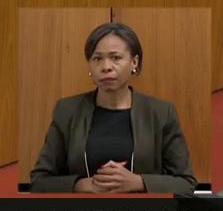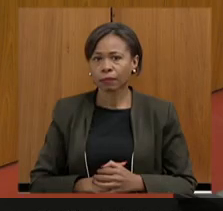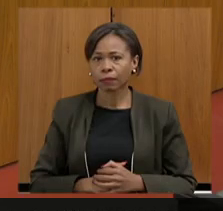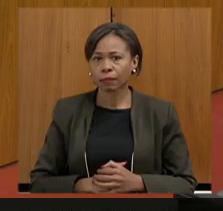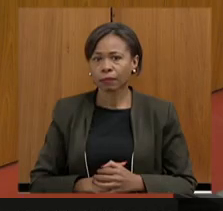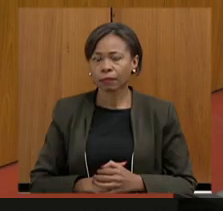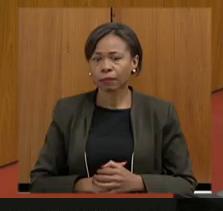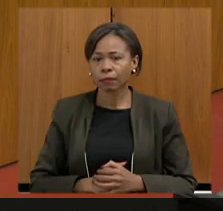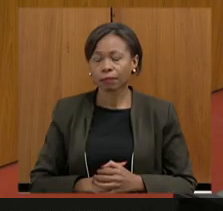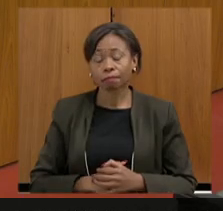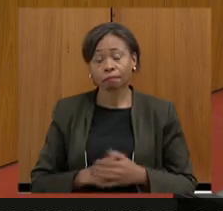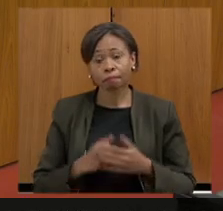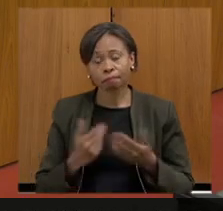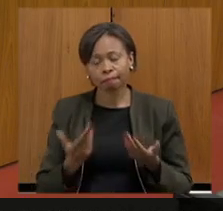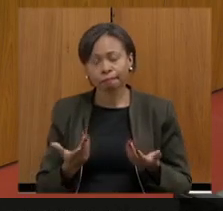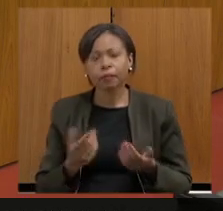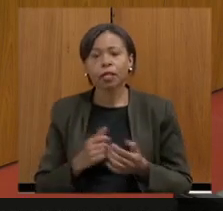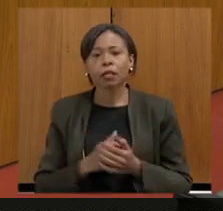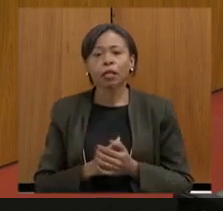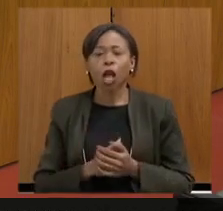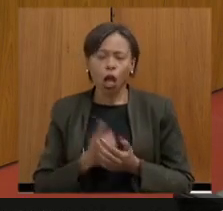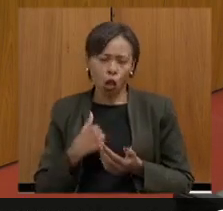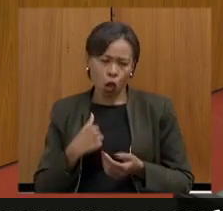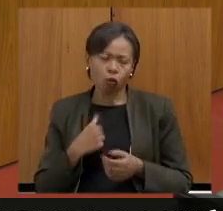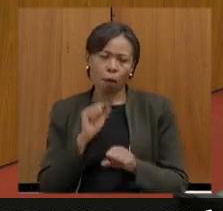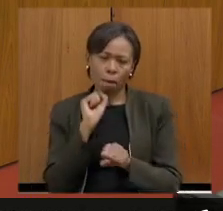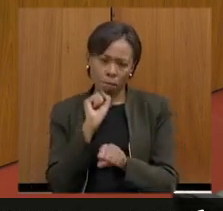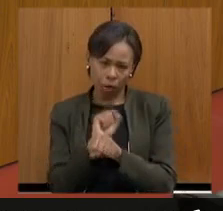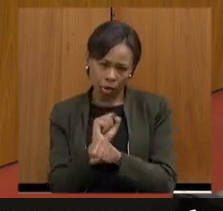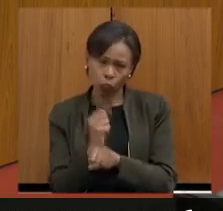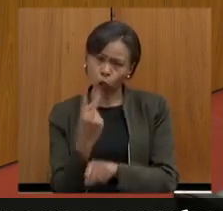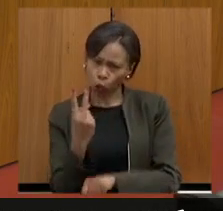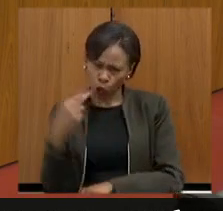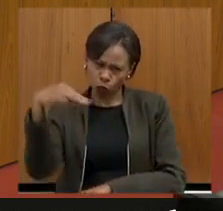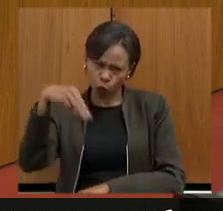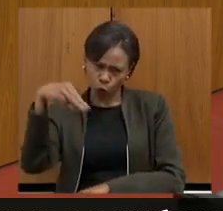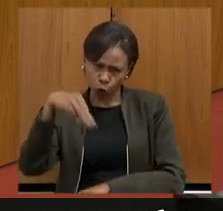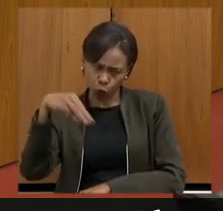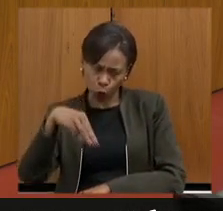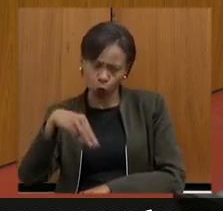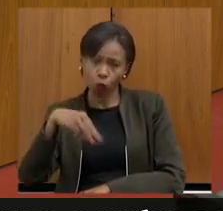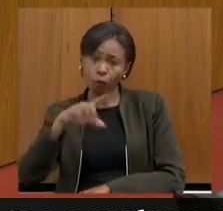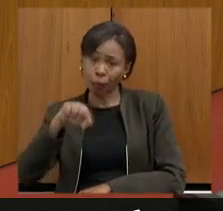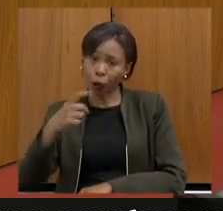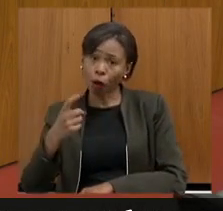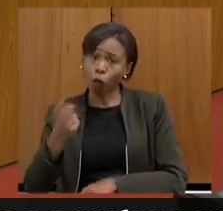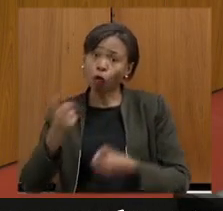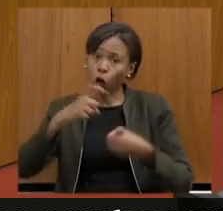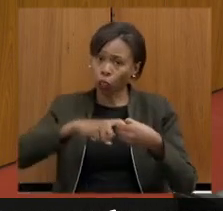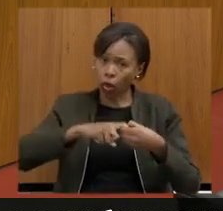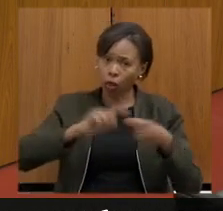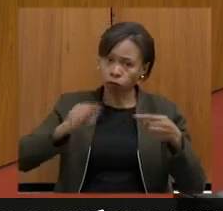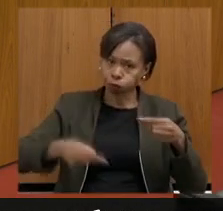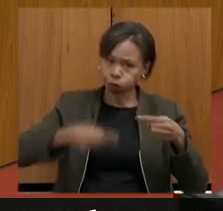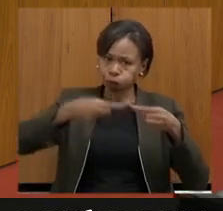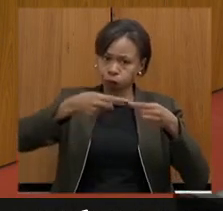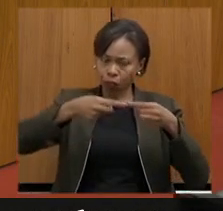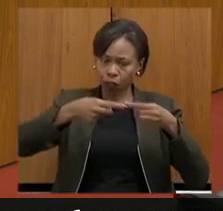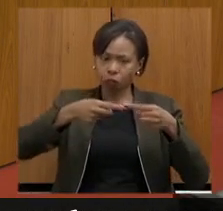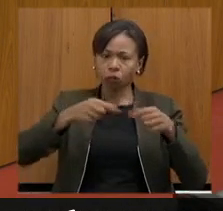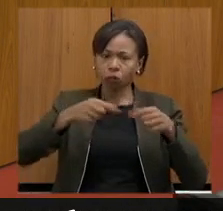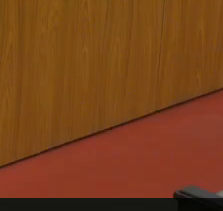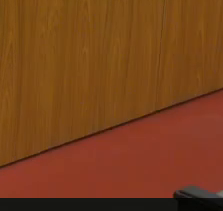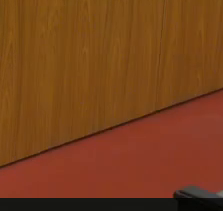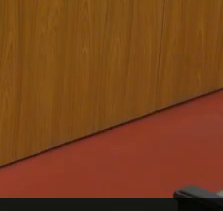da mesma forma eu vou suspender os trabalhos por dois minutos para a gente tentar e restabelecer a conexão com o deputado os trabalhos estão